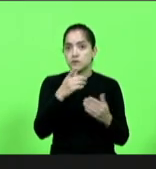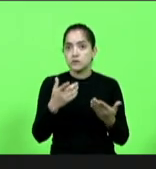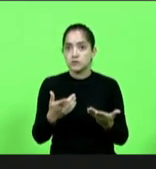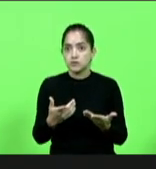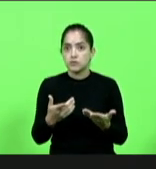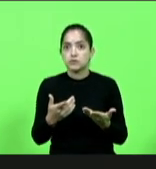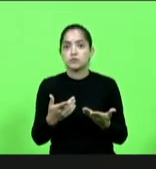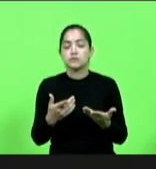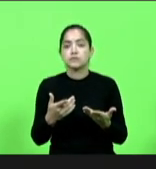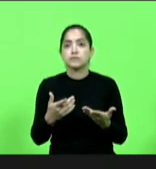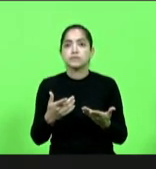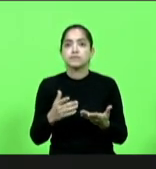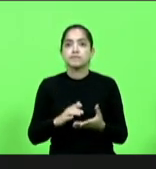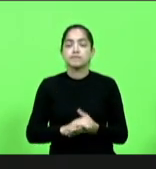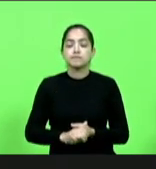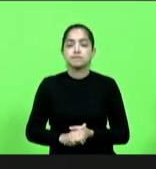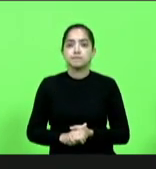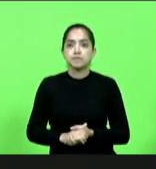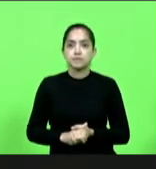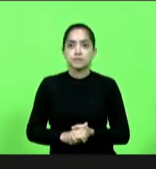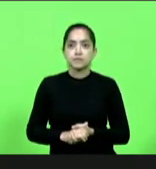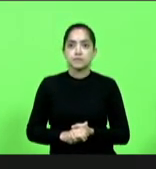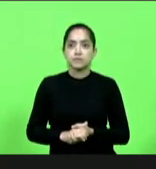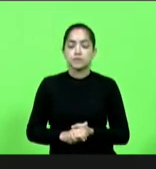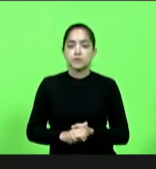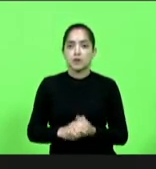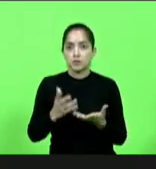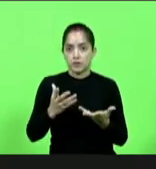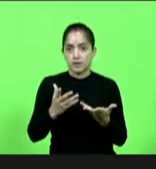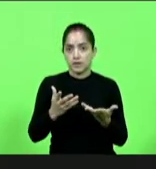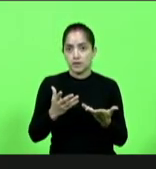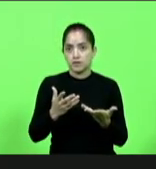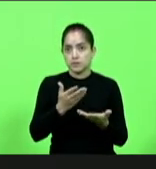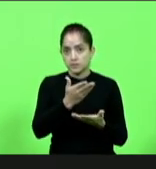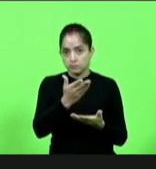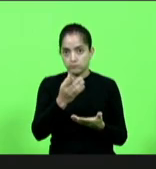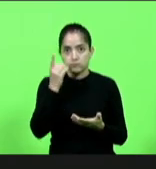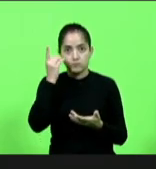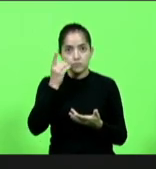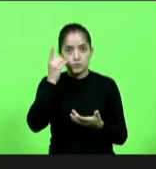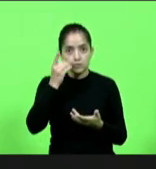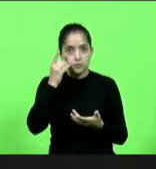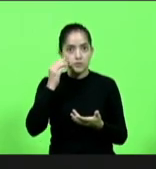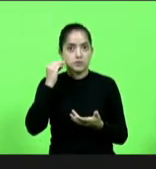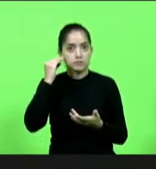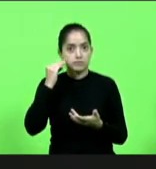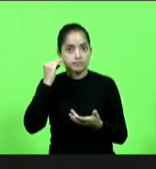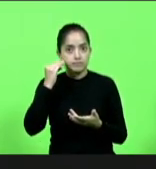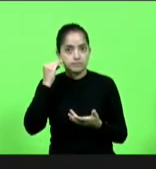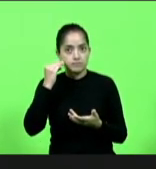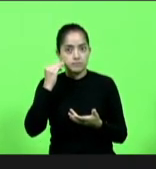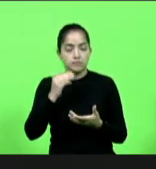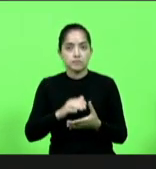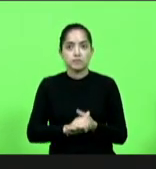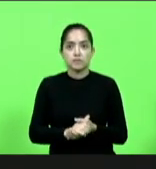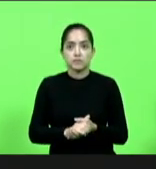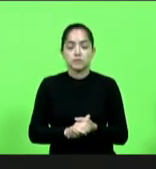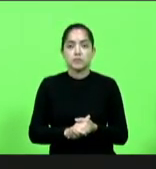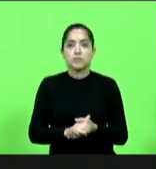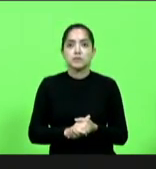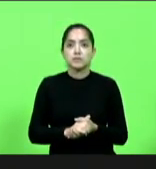nebulosos ultimamente Quero aproveitar a presença do deputado Márcio Machado e pedir que ele pessoalmente mande